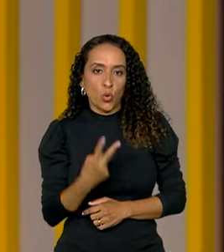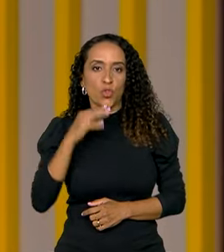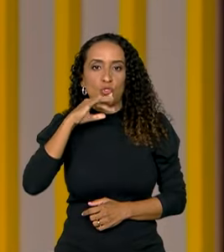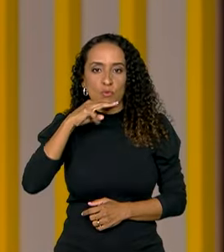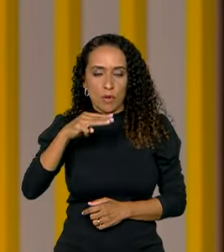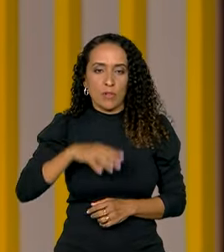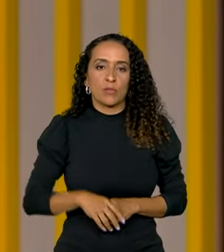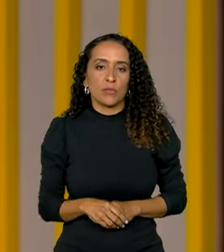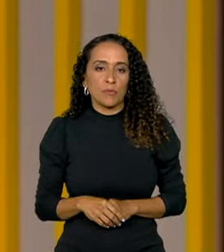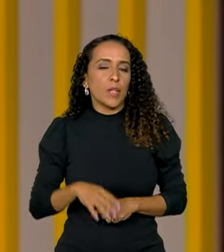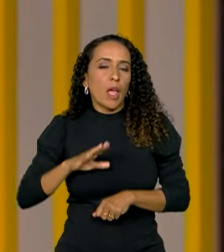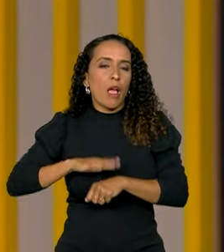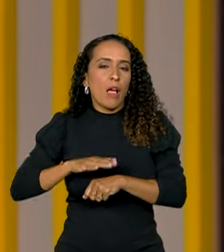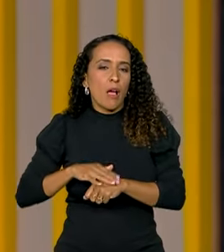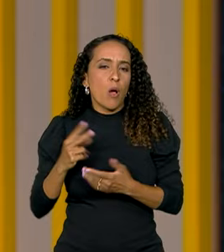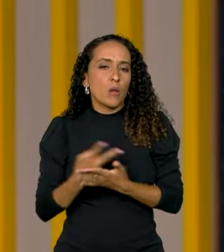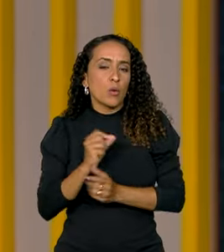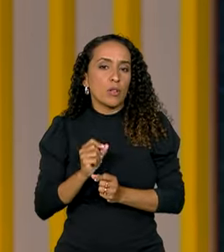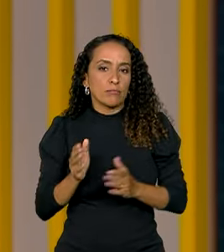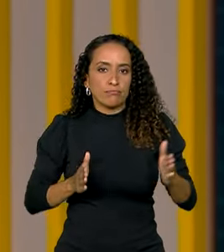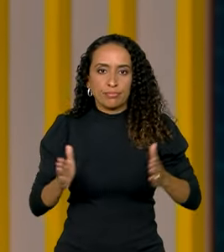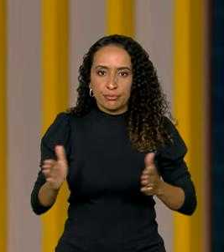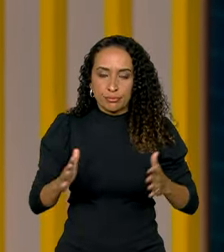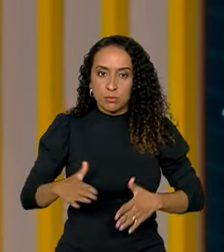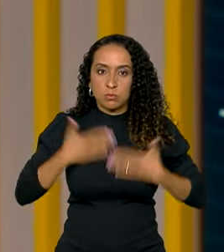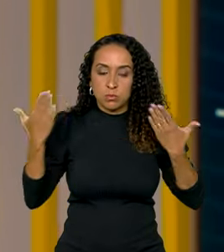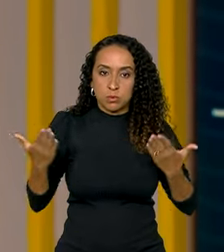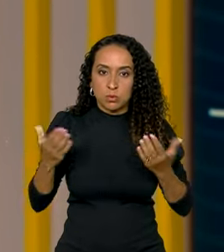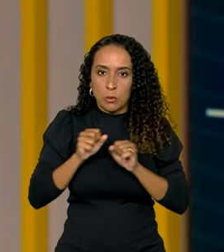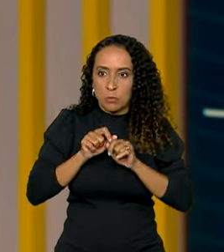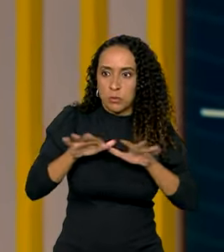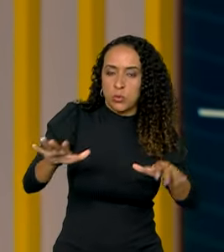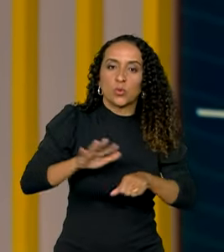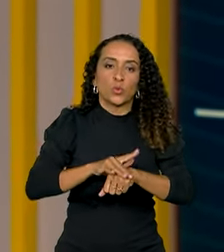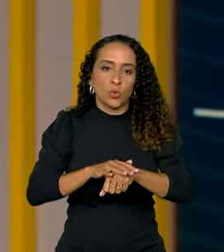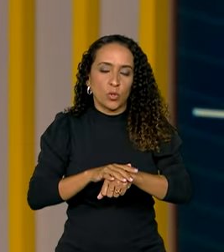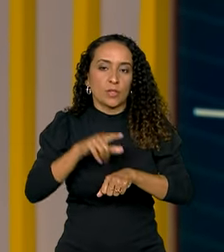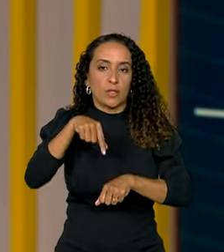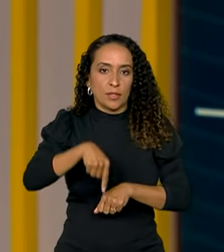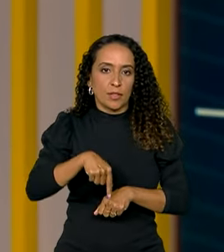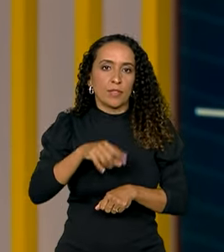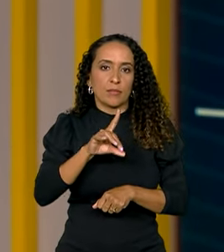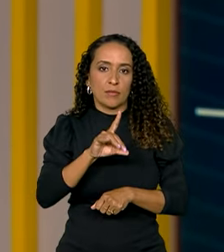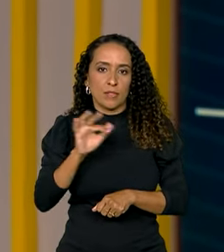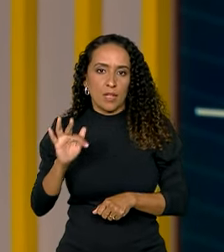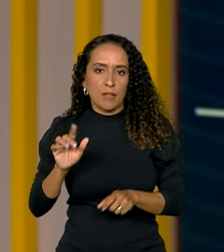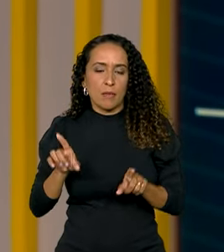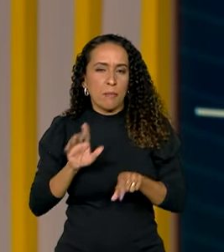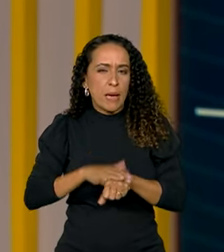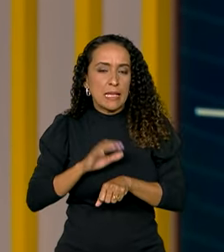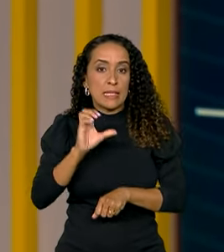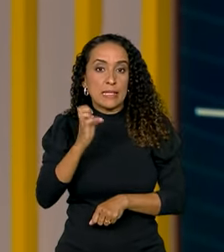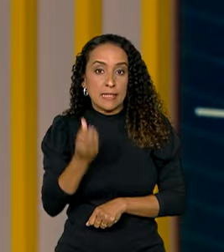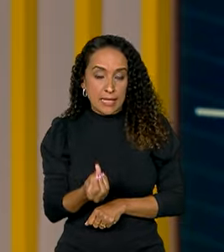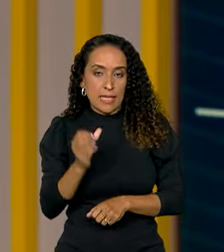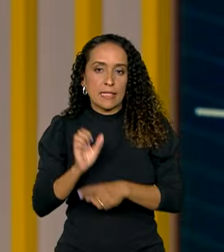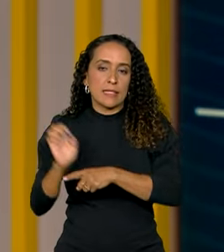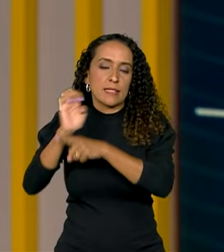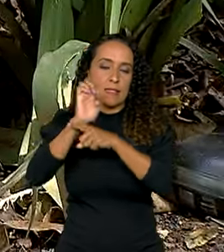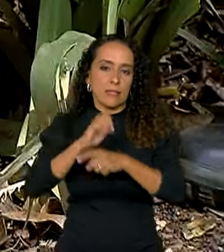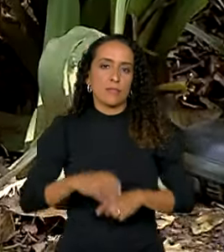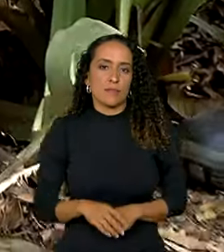A ação ocorre em meio ao surto de casos da doença que atinge o Distrito Federal e mais seis estados do país.